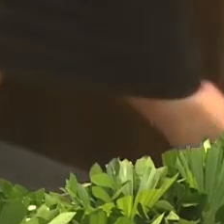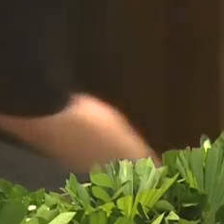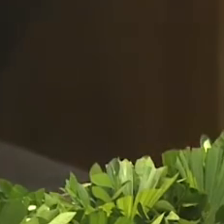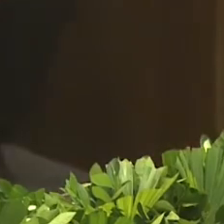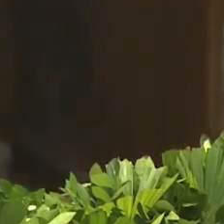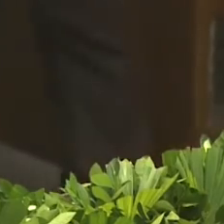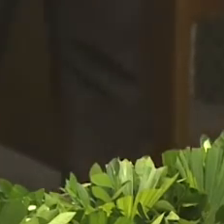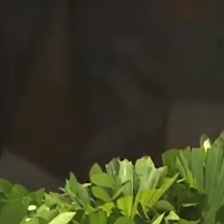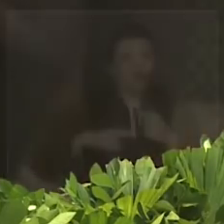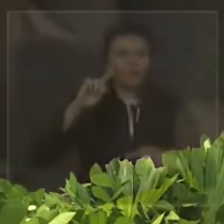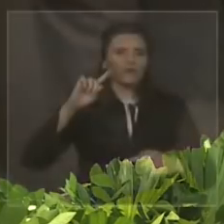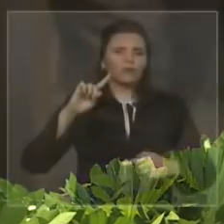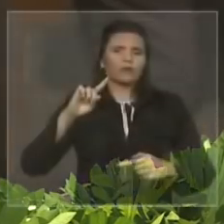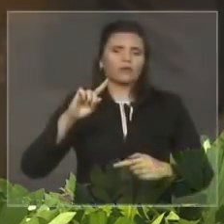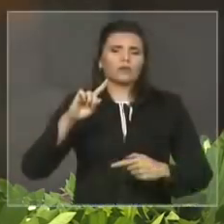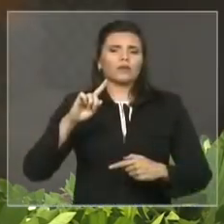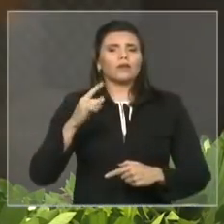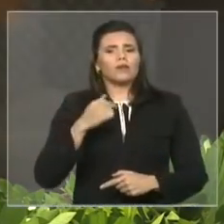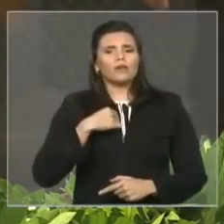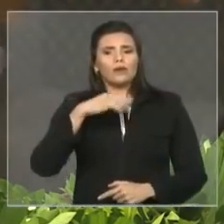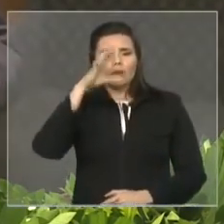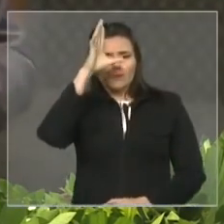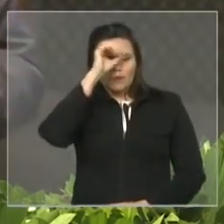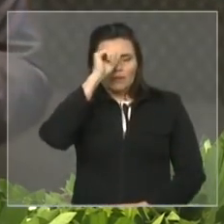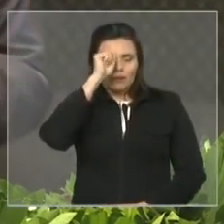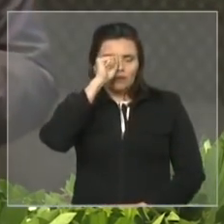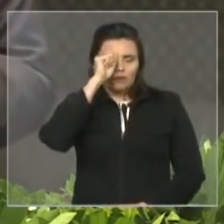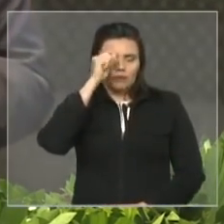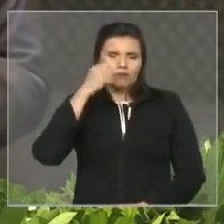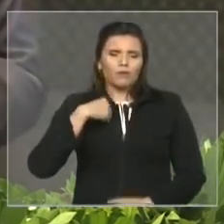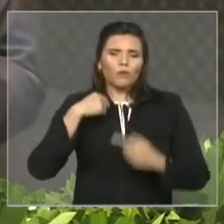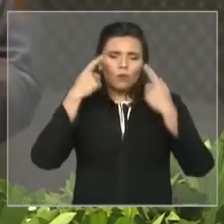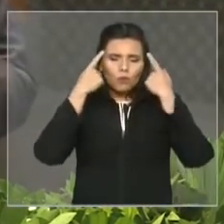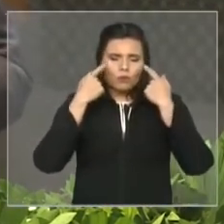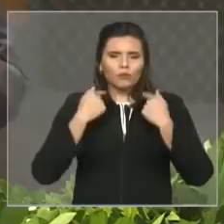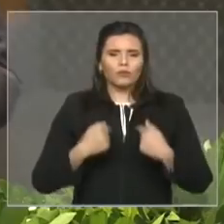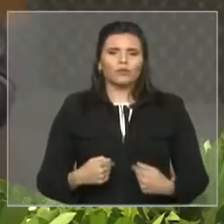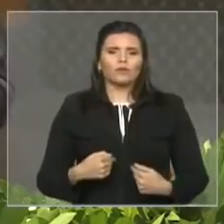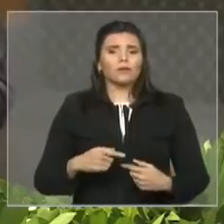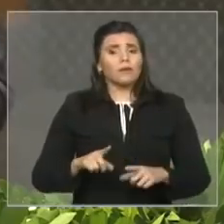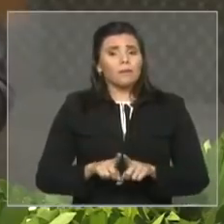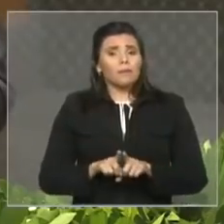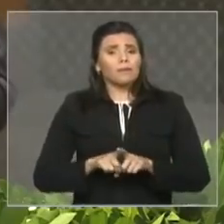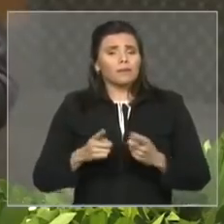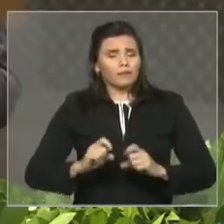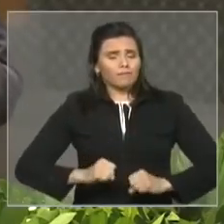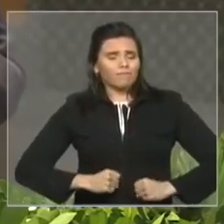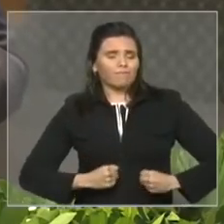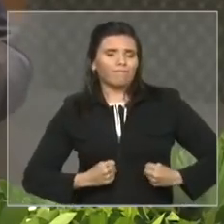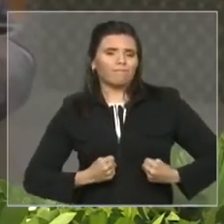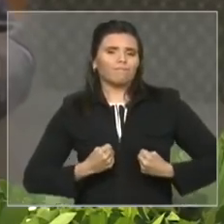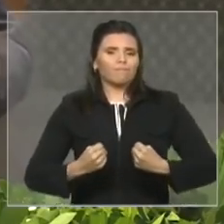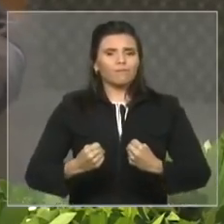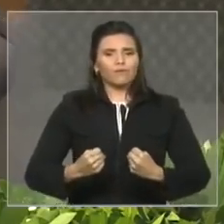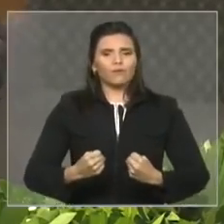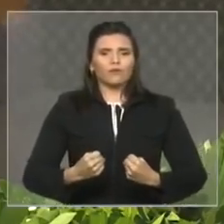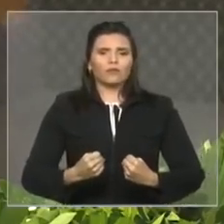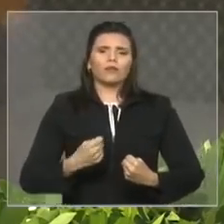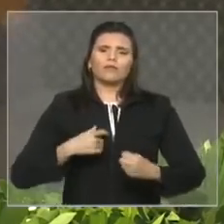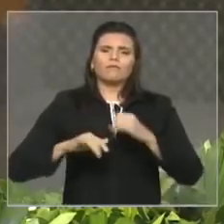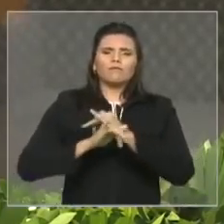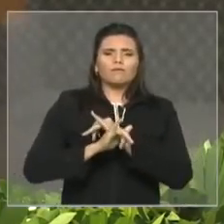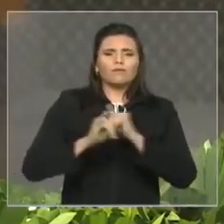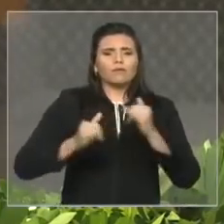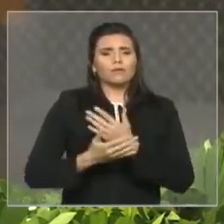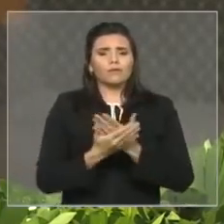faz com que eu possa, humildemente, mas com muita ênfase, dizer a todas as senhoras e senhores que me sinto